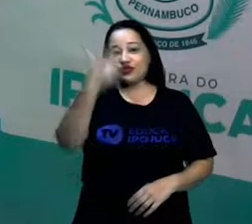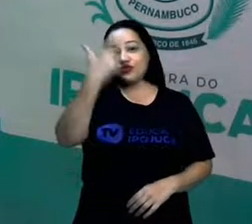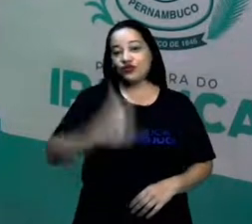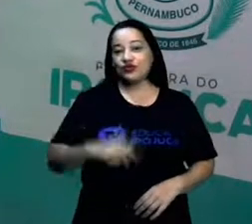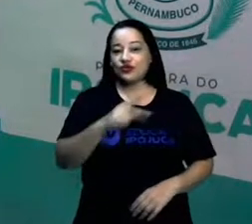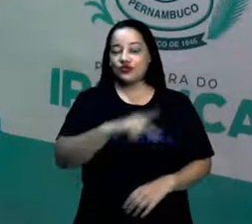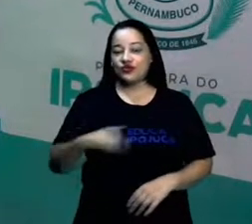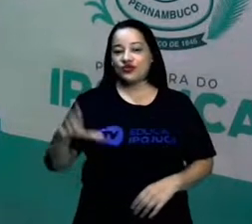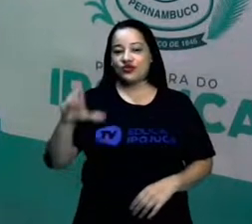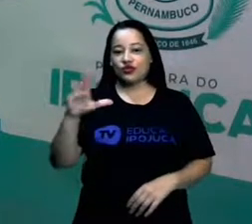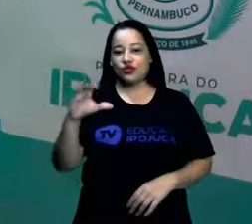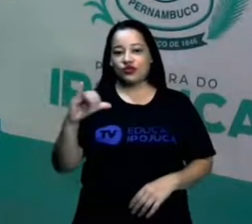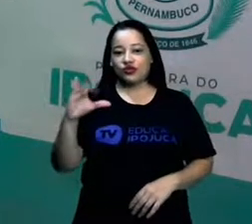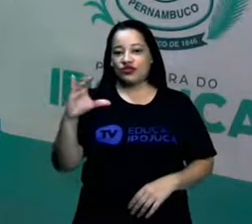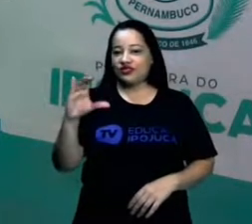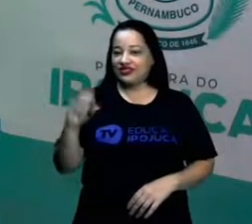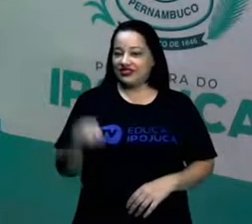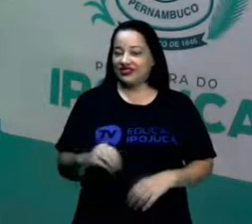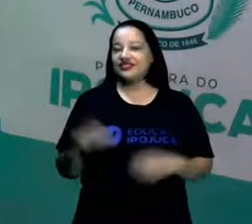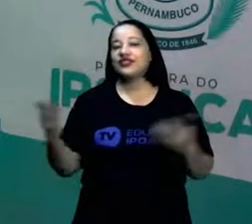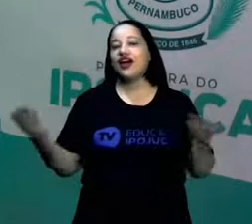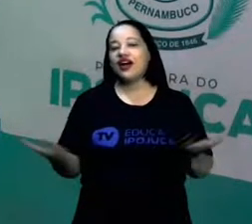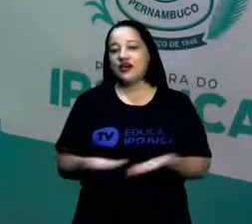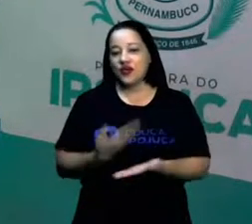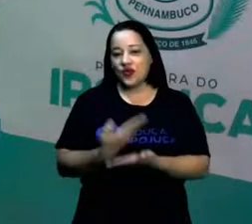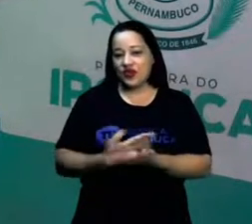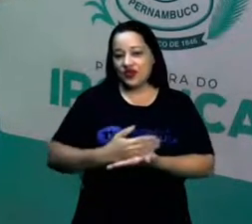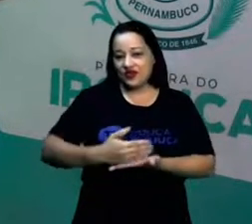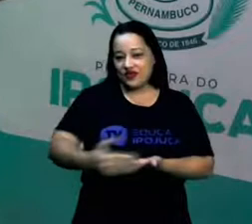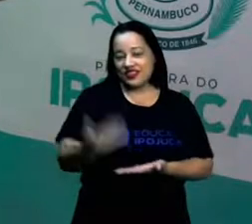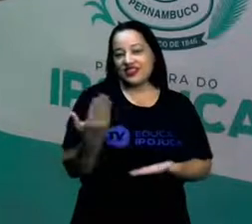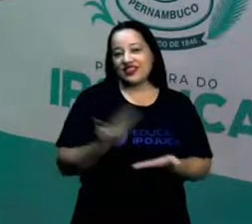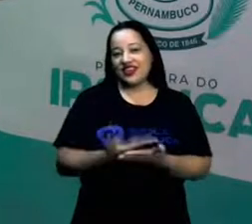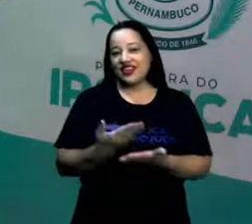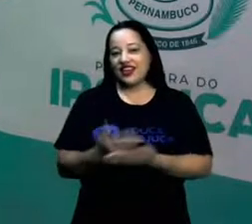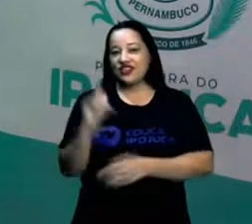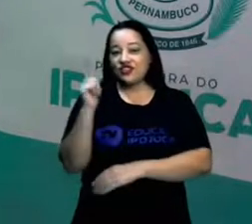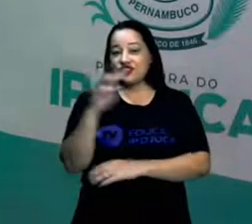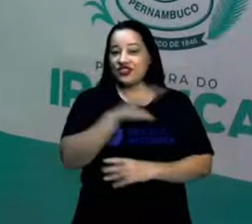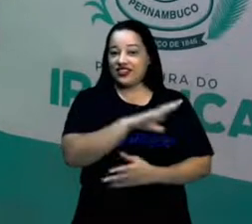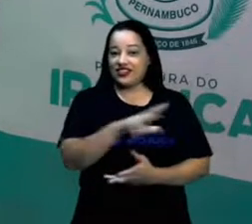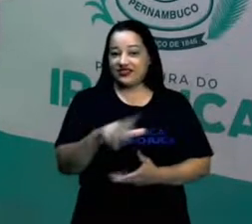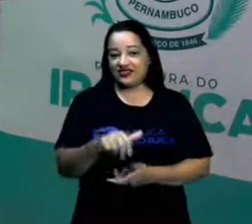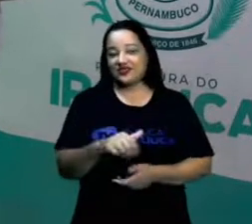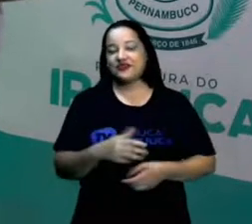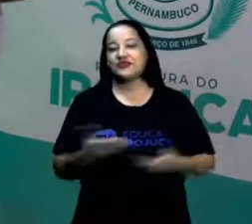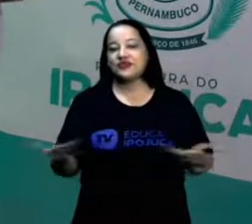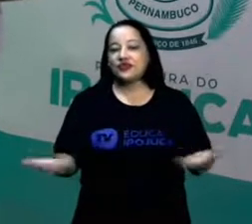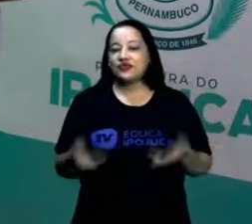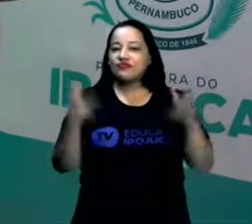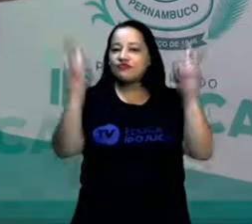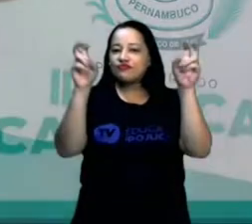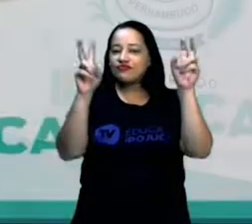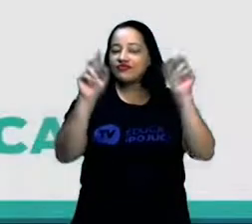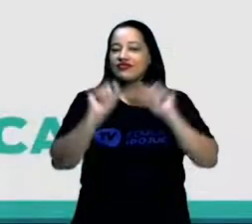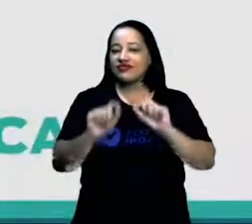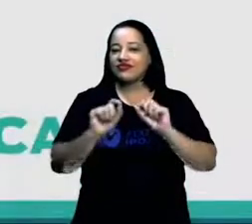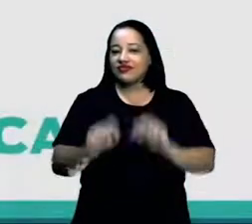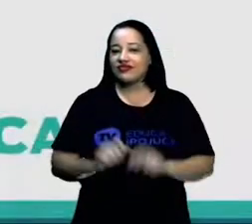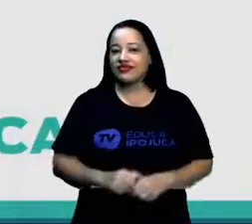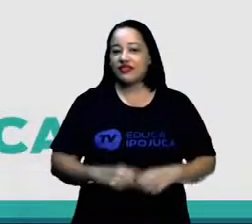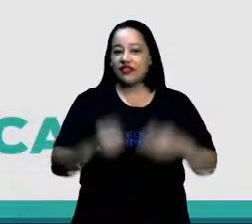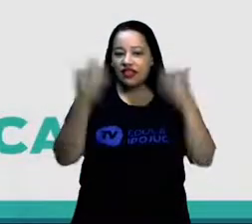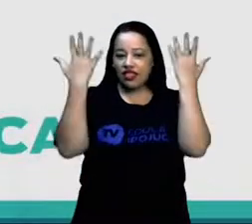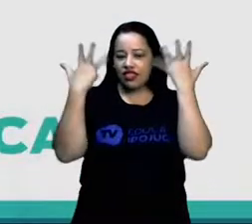professor Lúcio Neto e nós vamos começar agora a nossa aula de Geografia. O nosso assunto de hoje é Aspectos